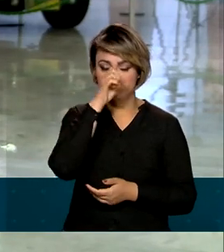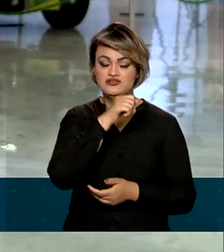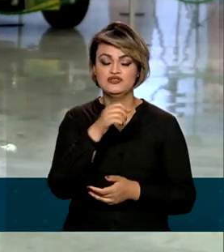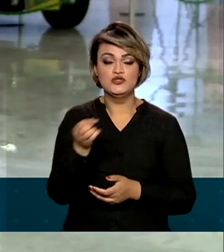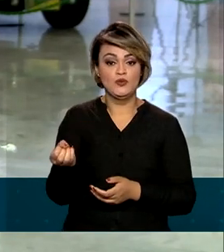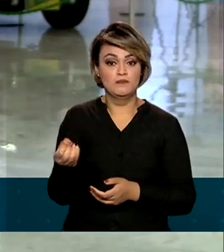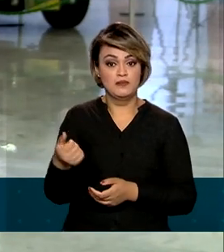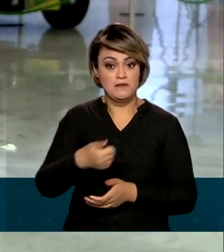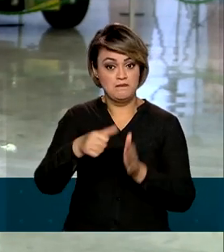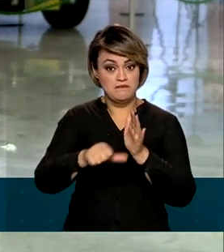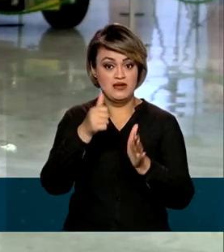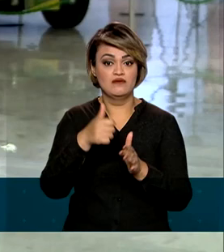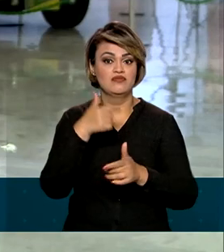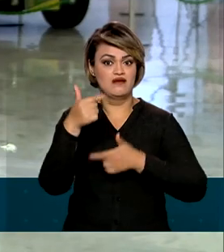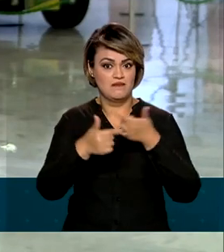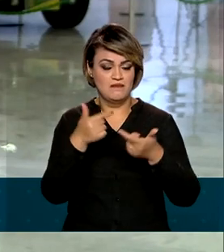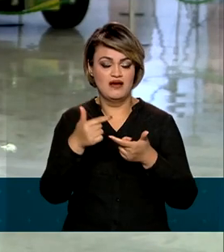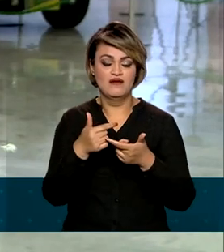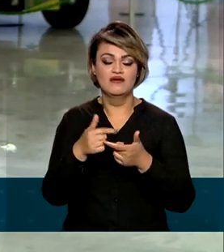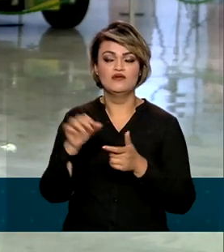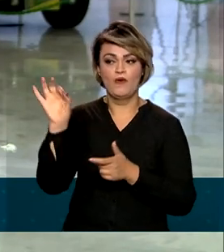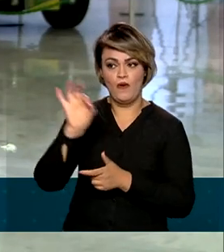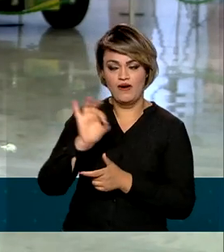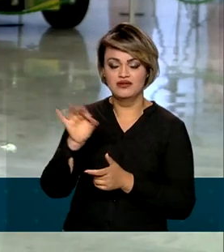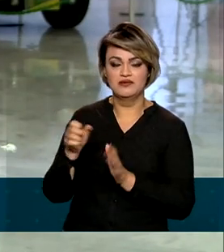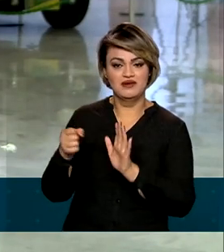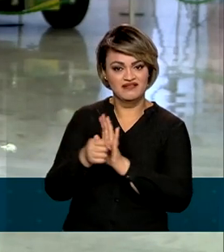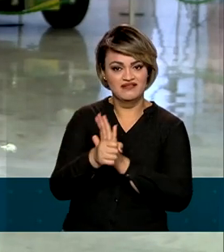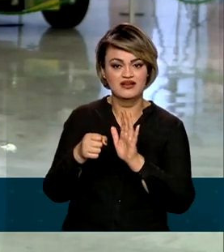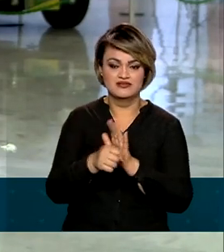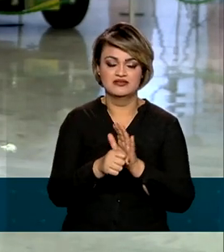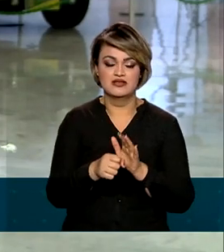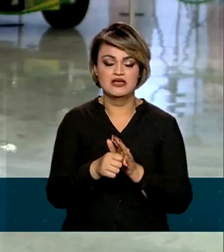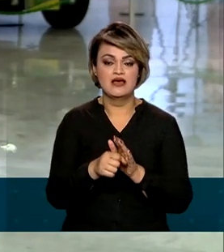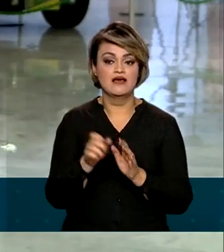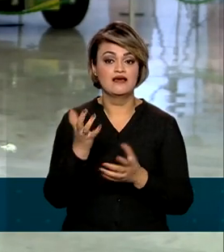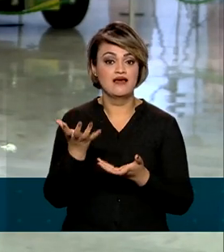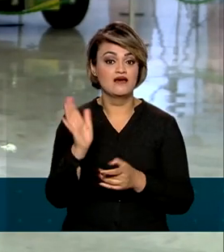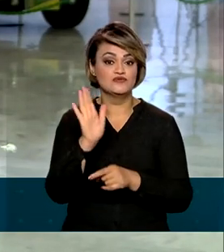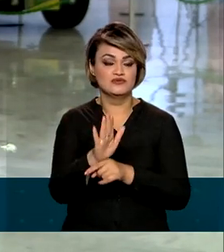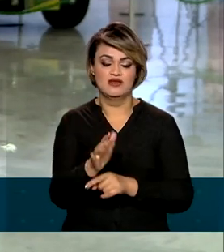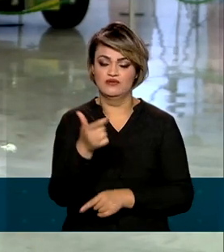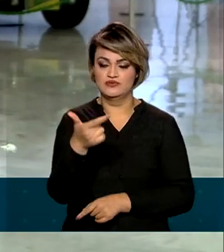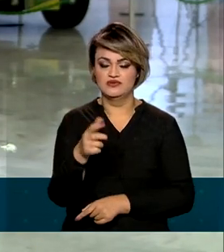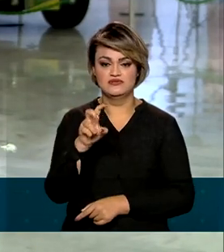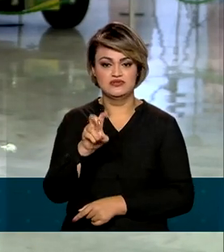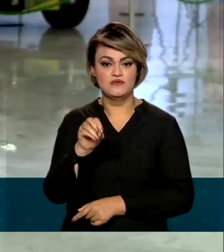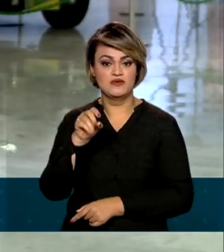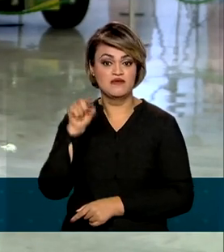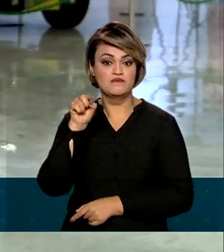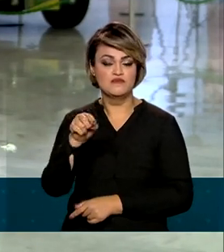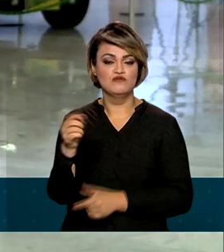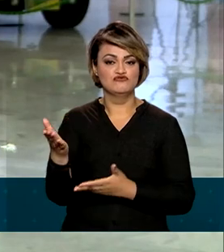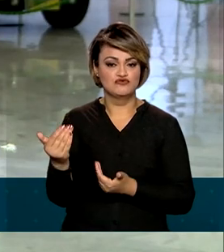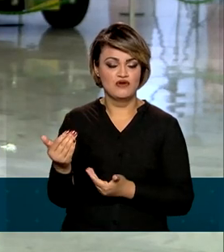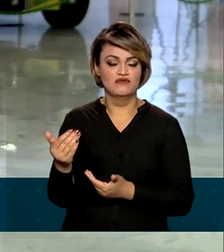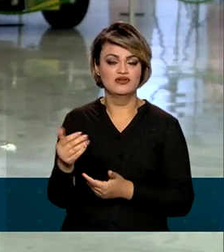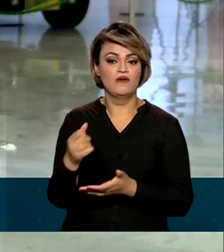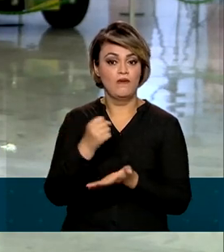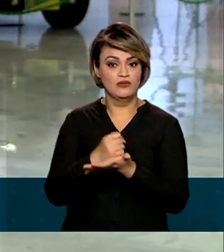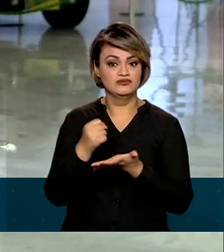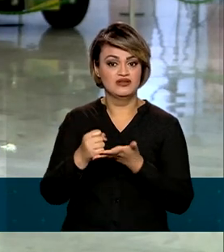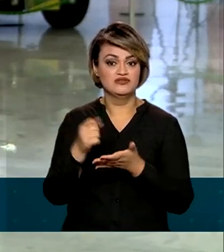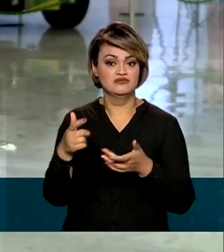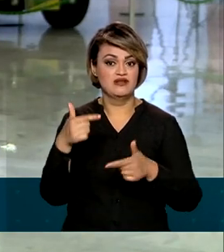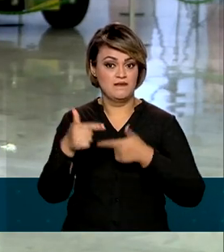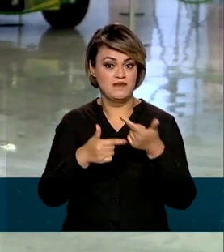cumprirem a cota de aprendizagem. A estimativa é que 250 mil adolescentes e jovens sejam contratados ainda este ano,